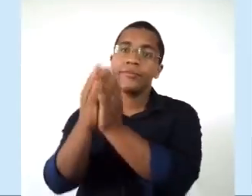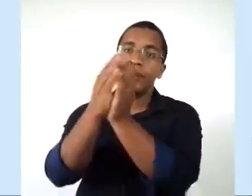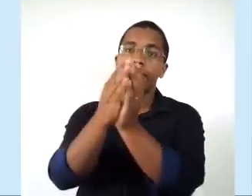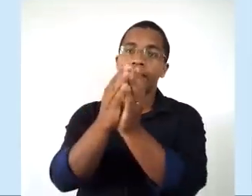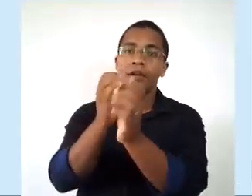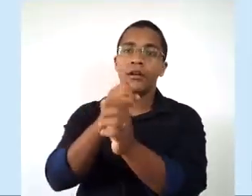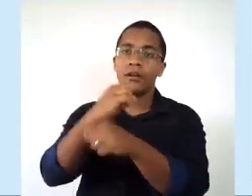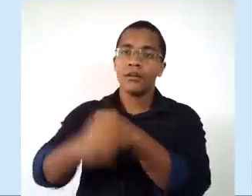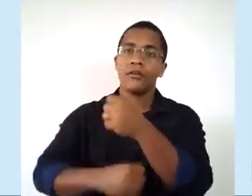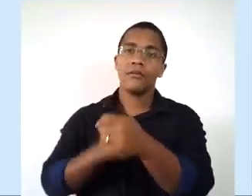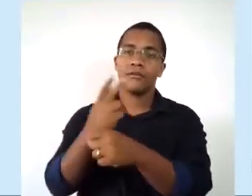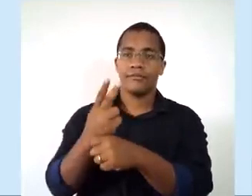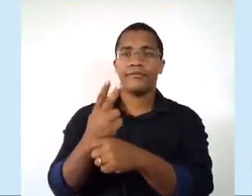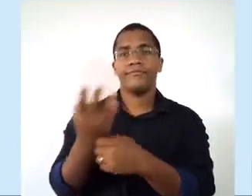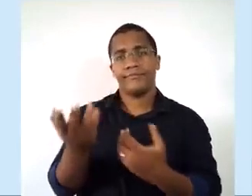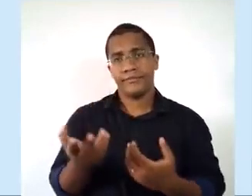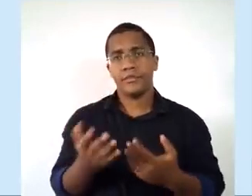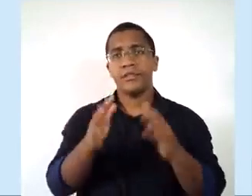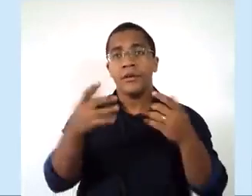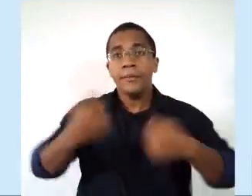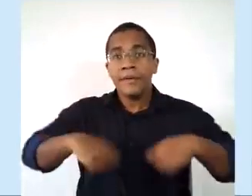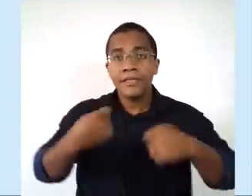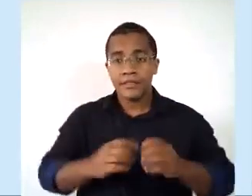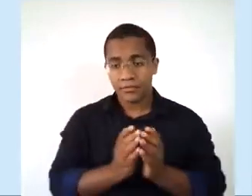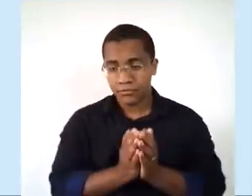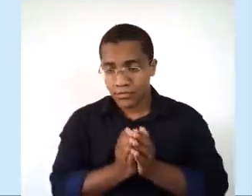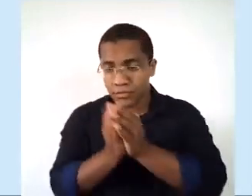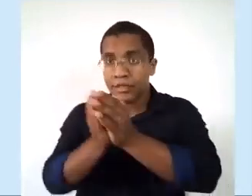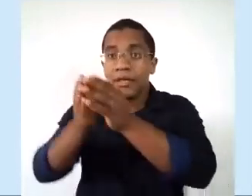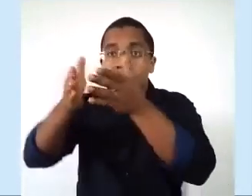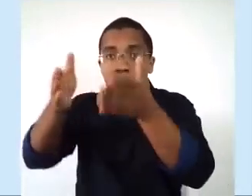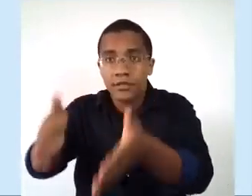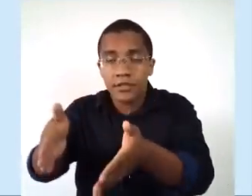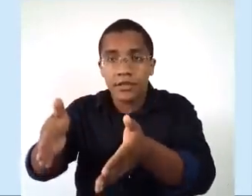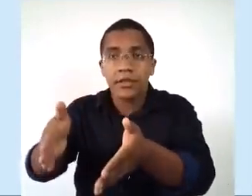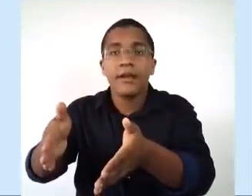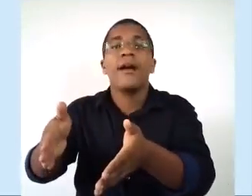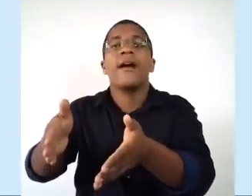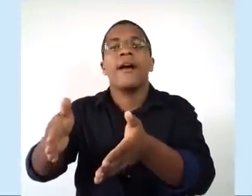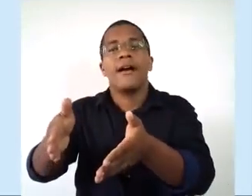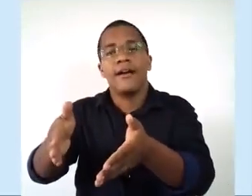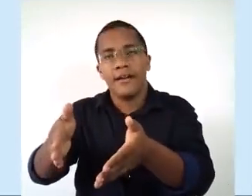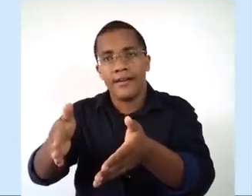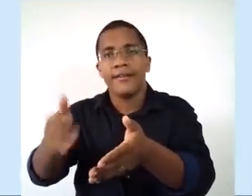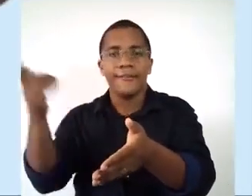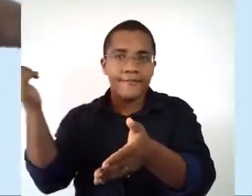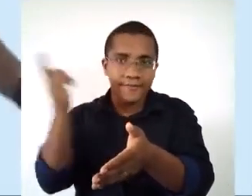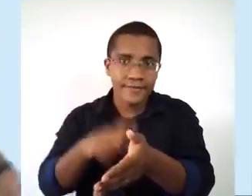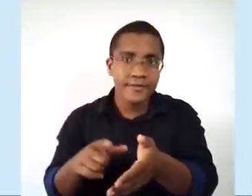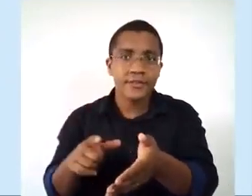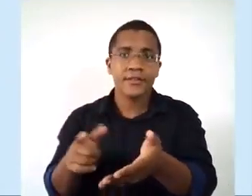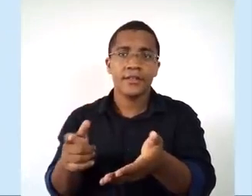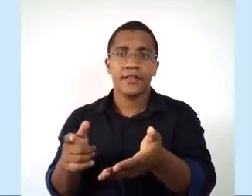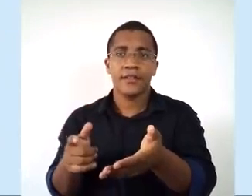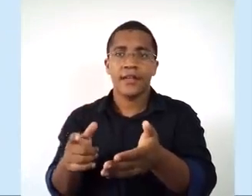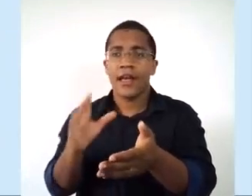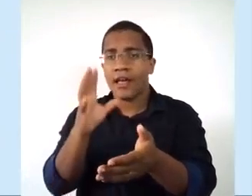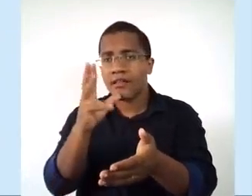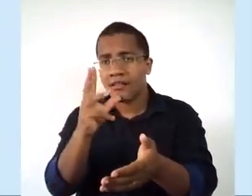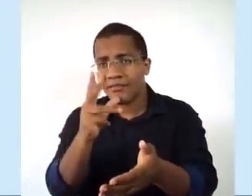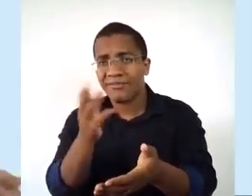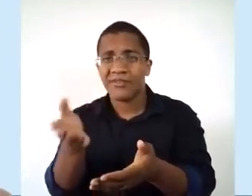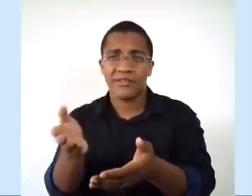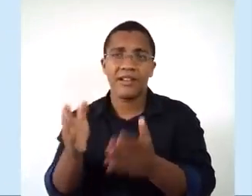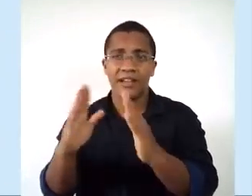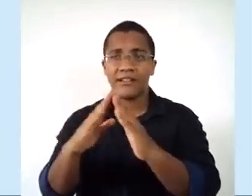força. Até a criação de uma nova embarcação que é num período só da Revolução Industrial, que era o Barca a Vapor. Então,